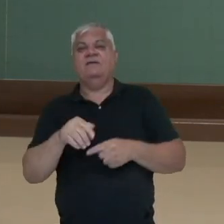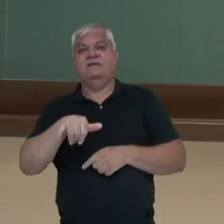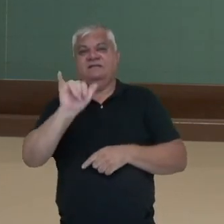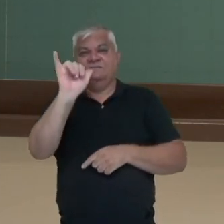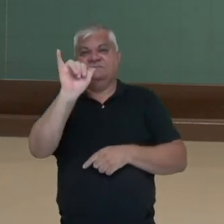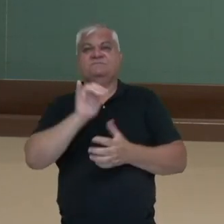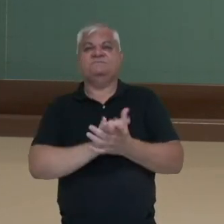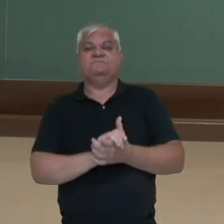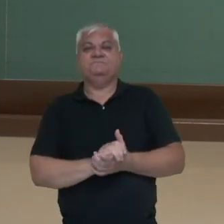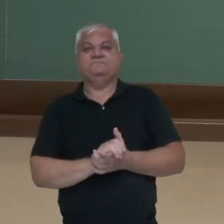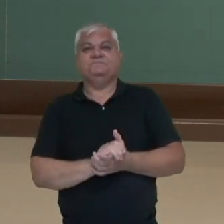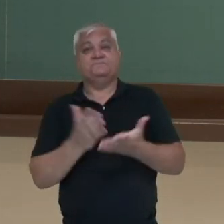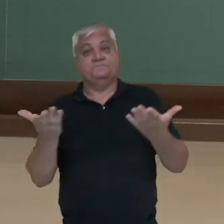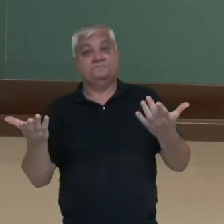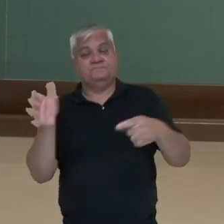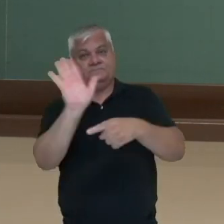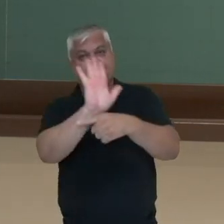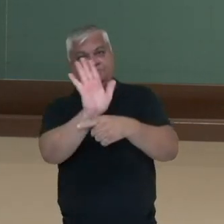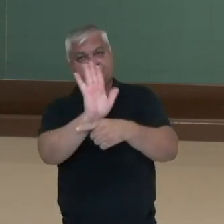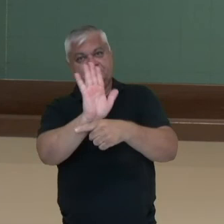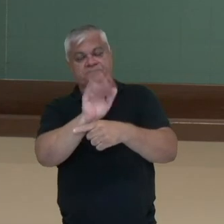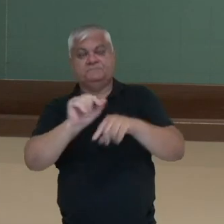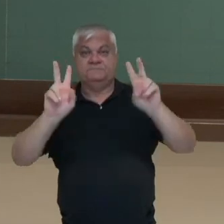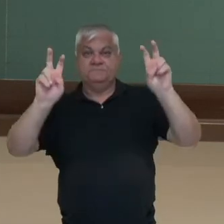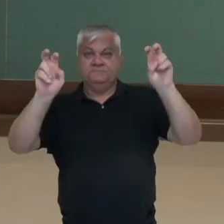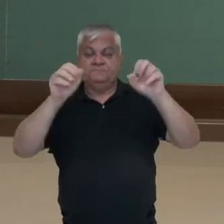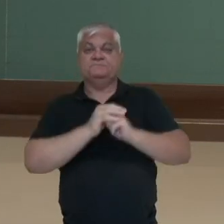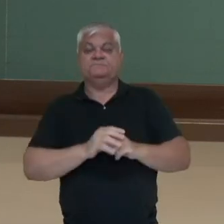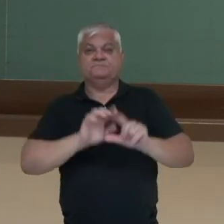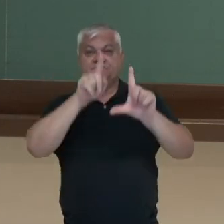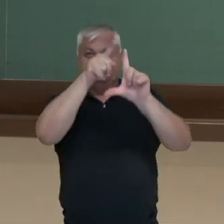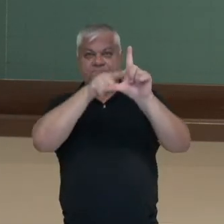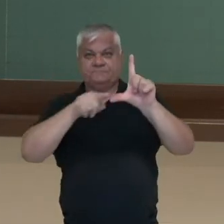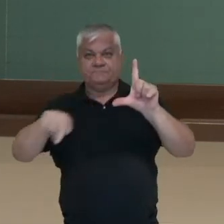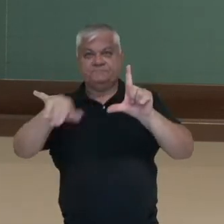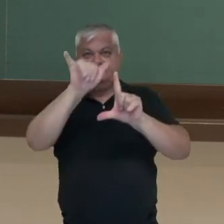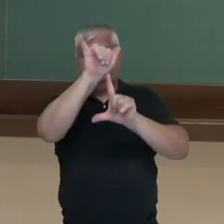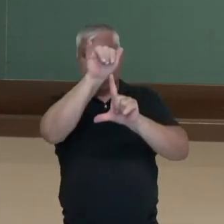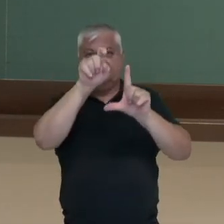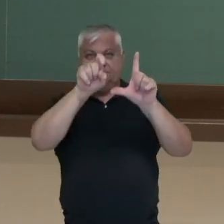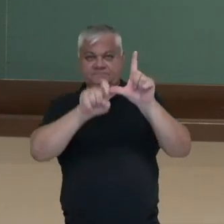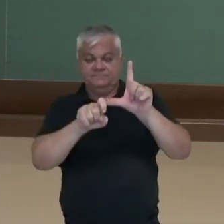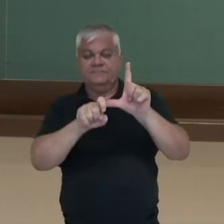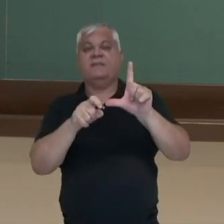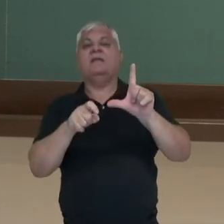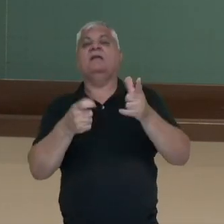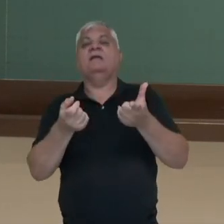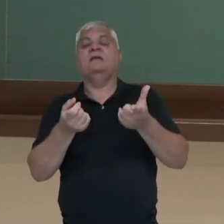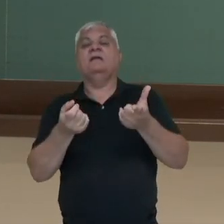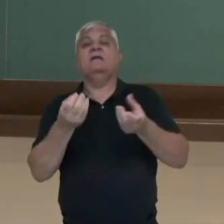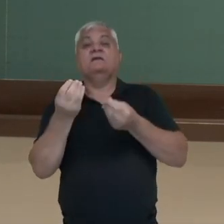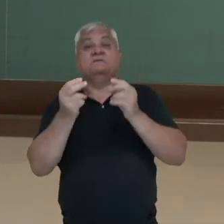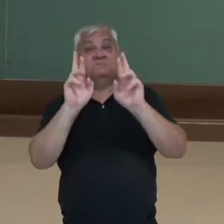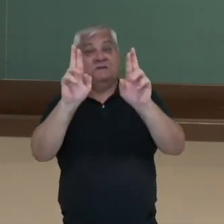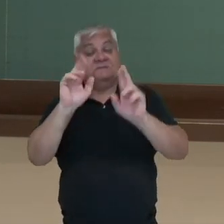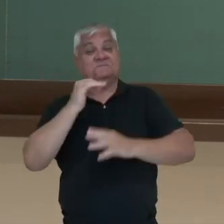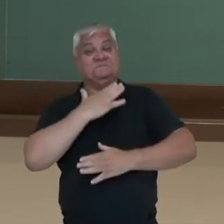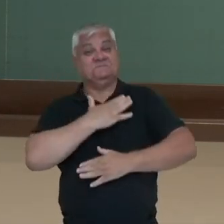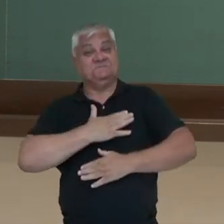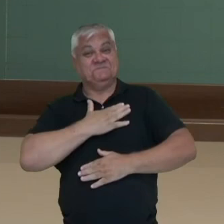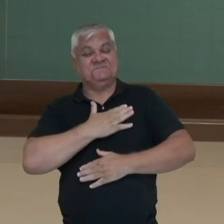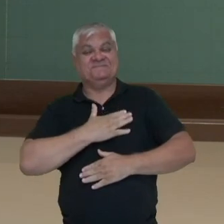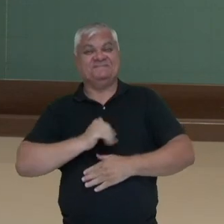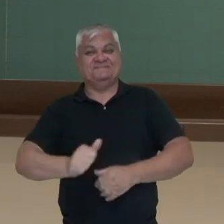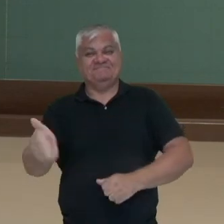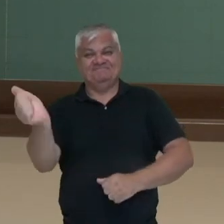Então, nesse vídeo nós falamos sobre função seno e seus parâmetros. Espero que vocês tenham